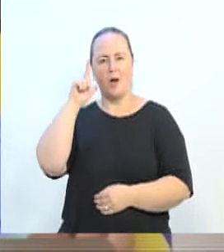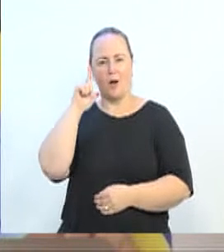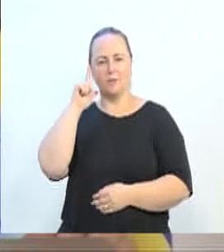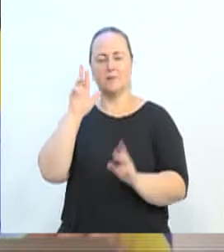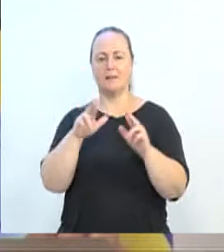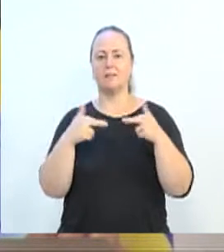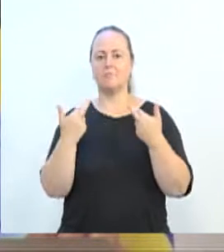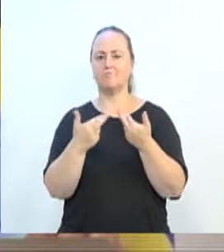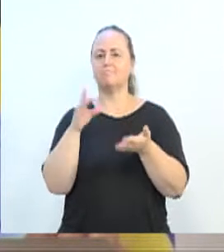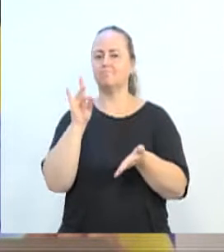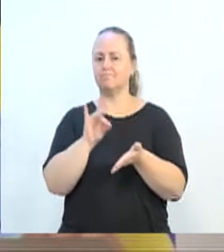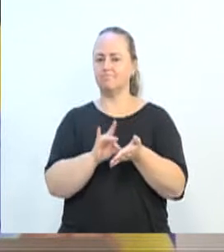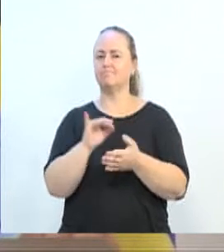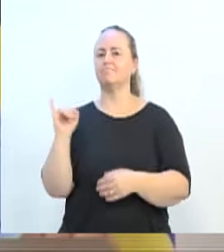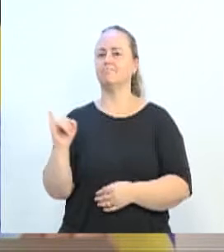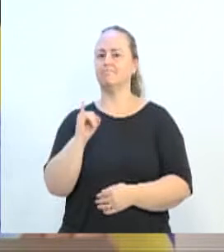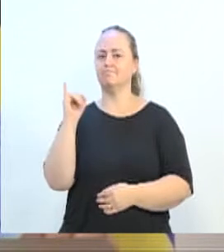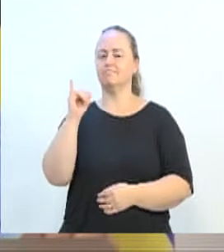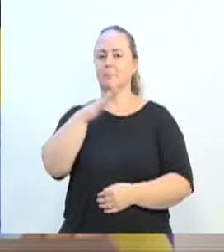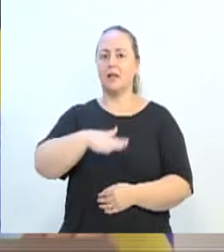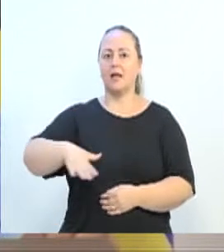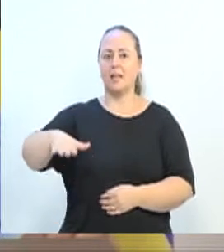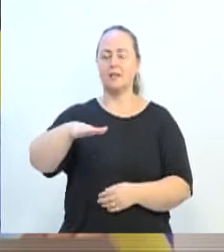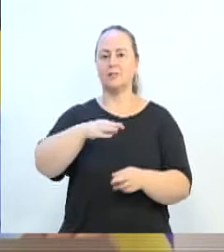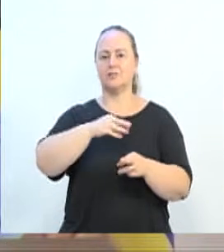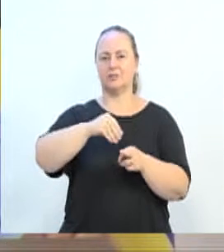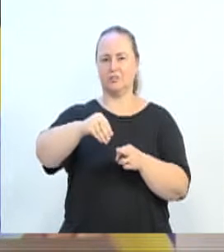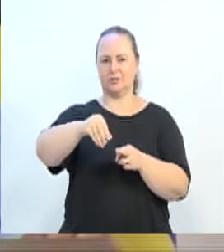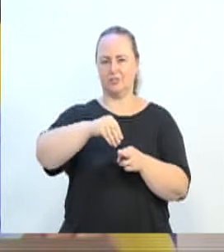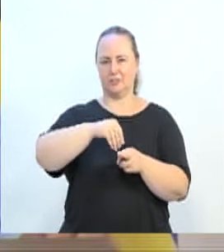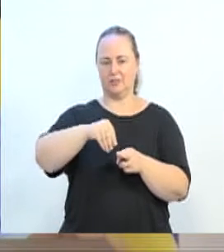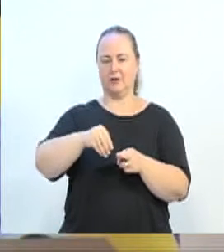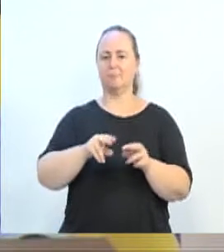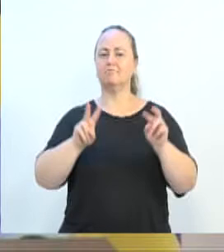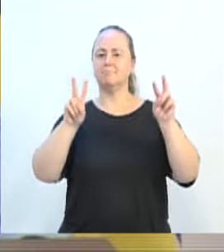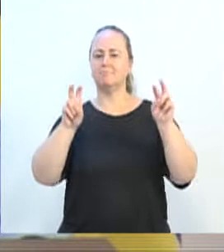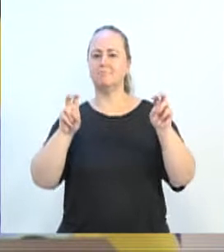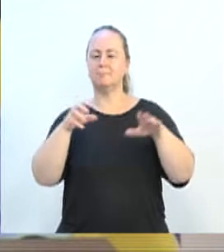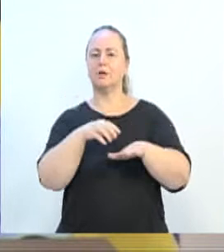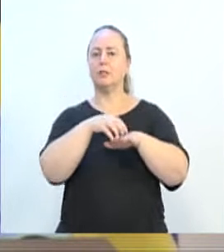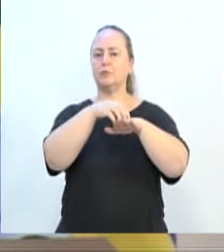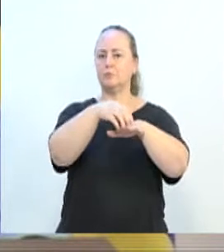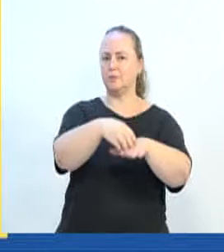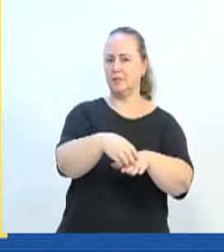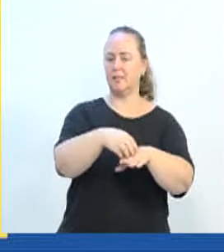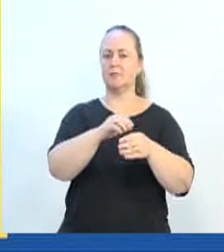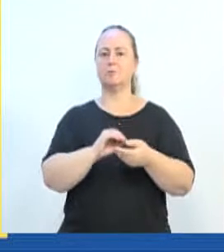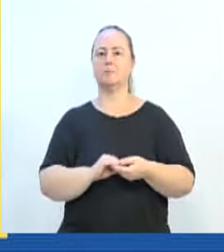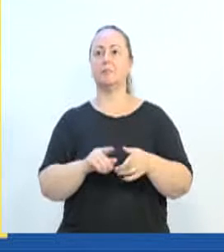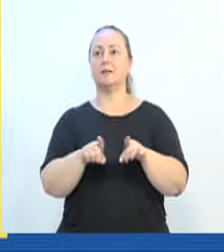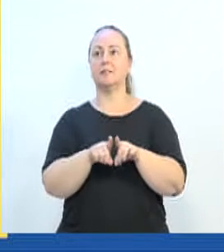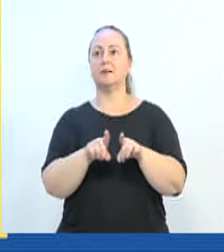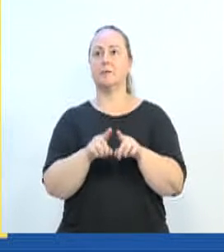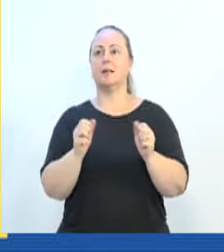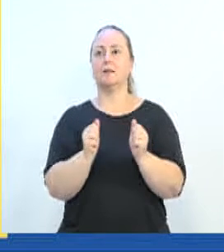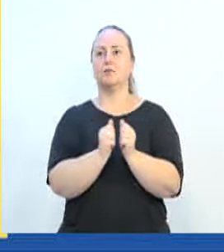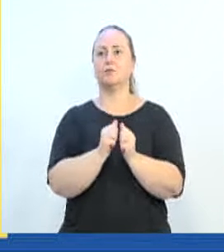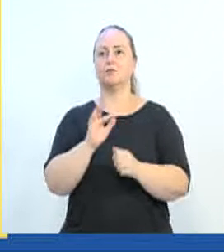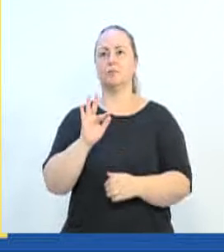reunião importante na região da Nova Rússia, falando um pouquinho do turismo, com a presença do ex-prefeito Félix Tais,